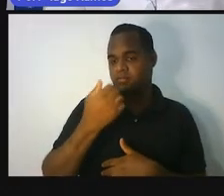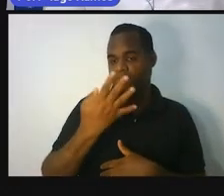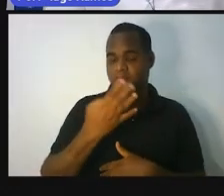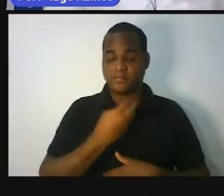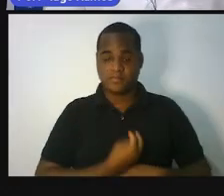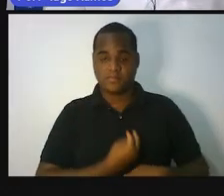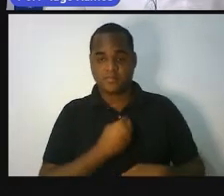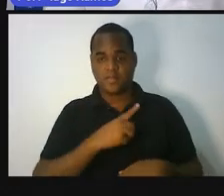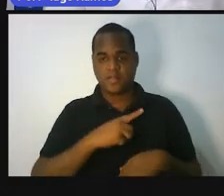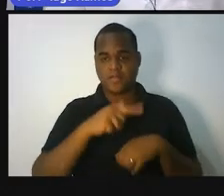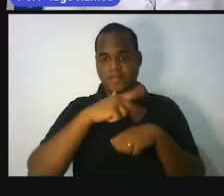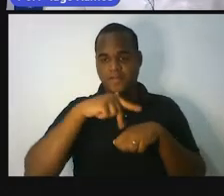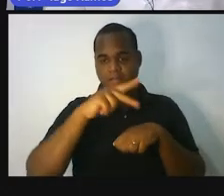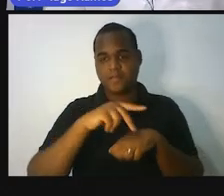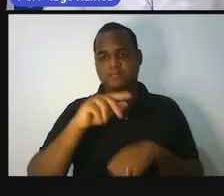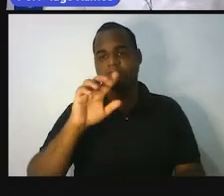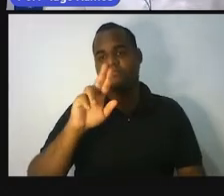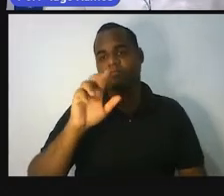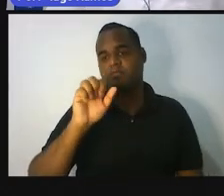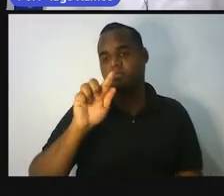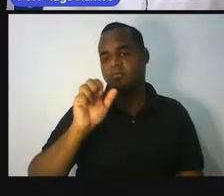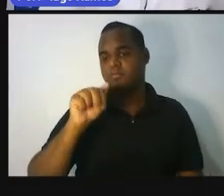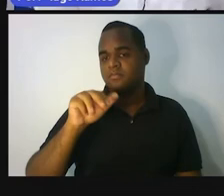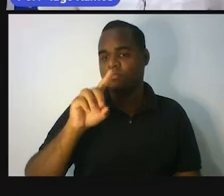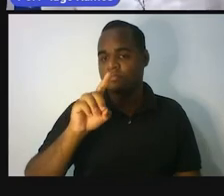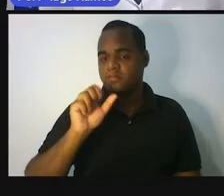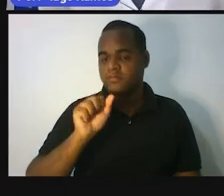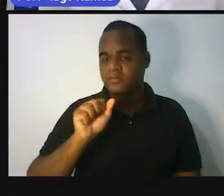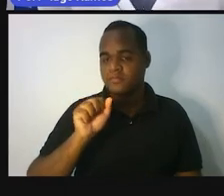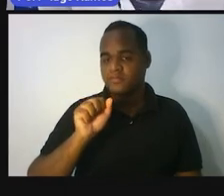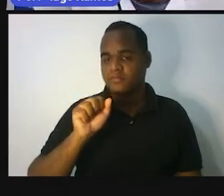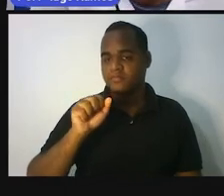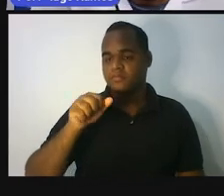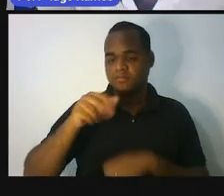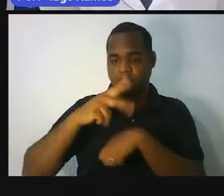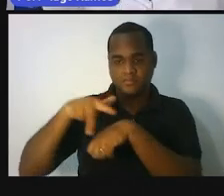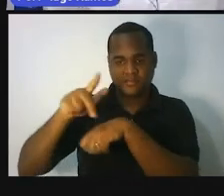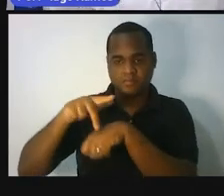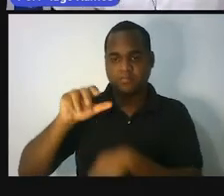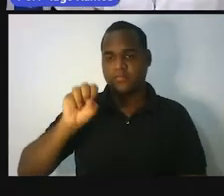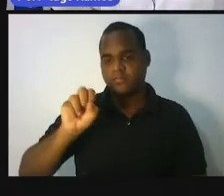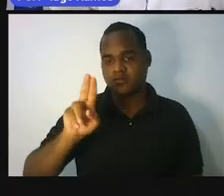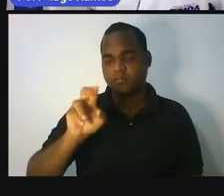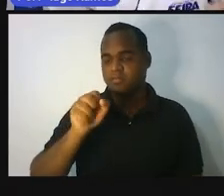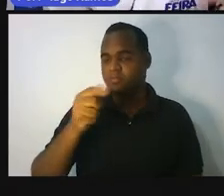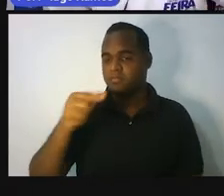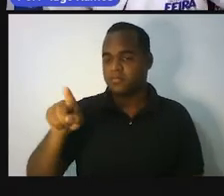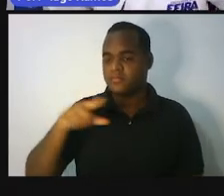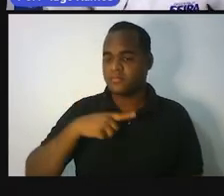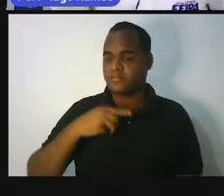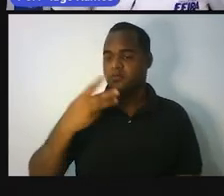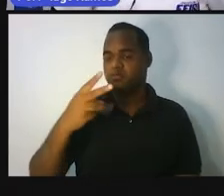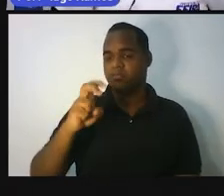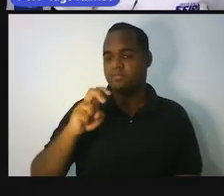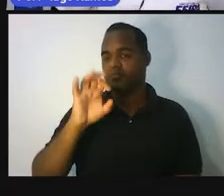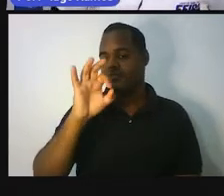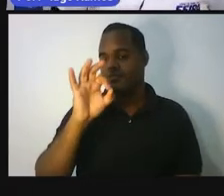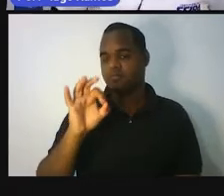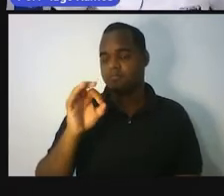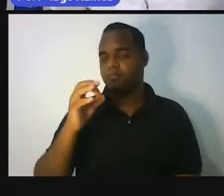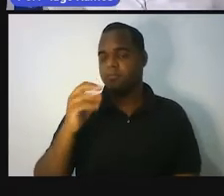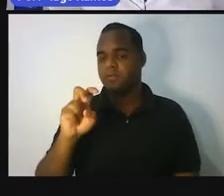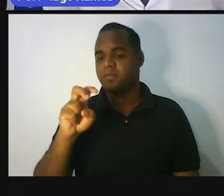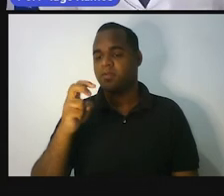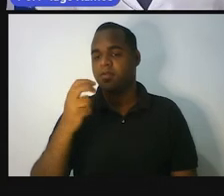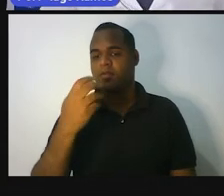no país de Uganda e no país do Sudão. Mas, quanto vale, professor, esse 35,552